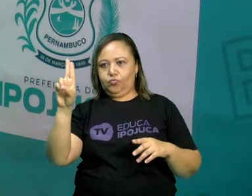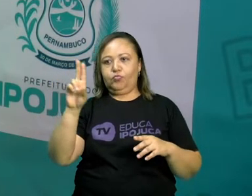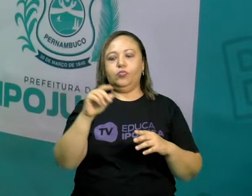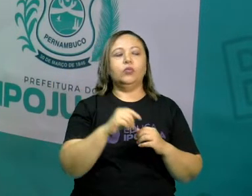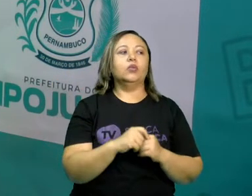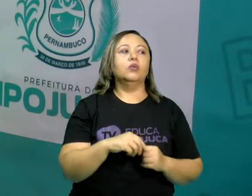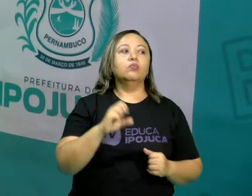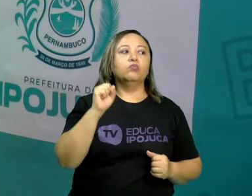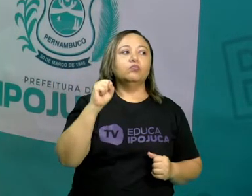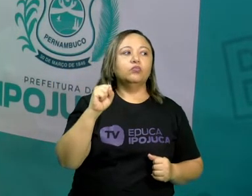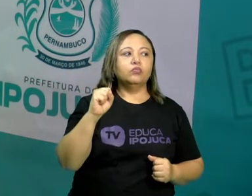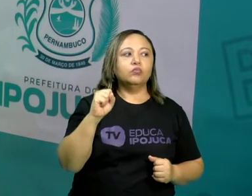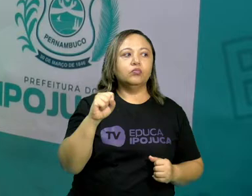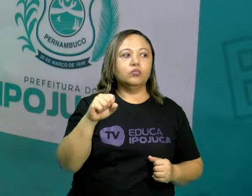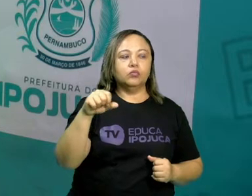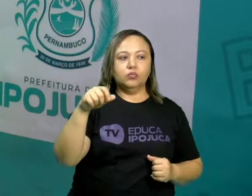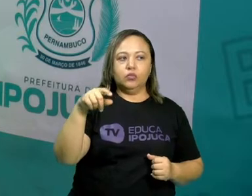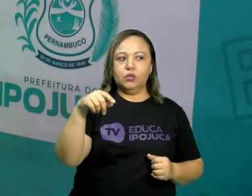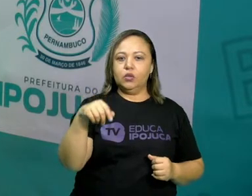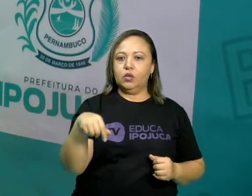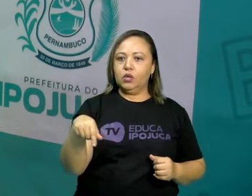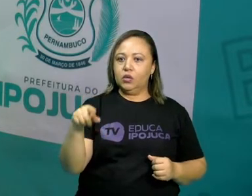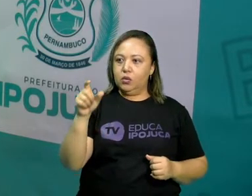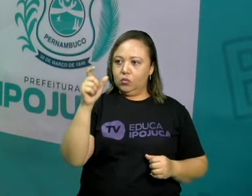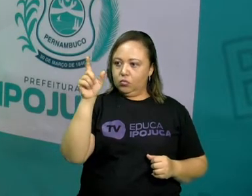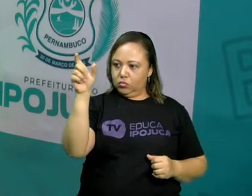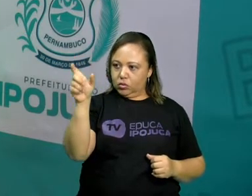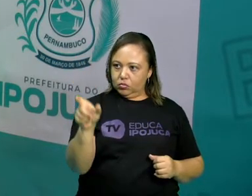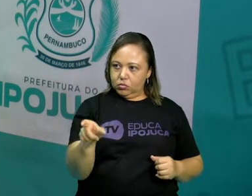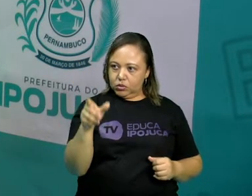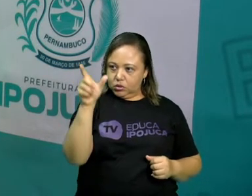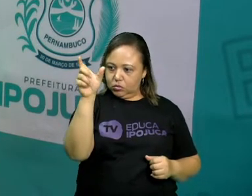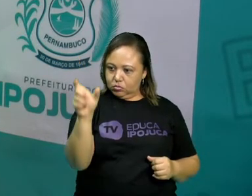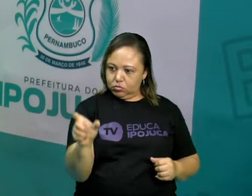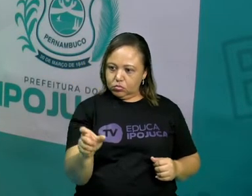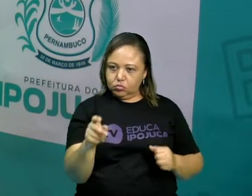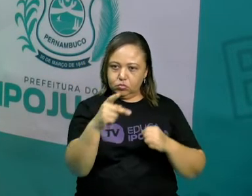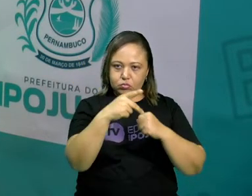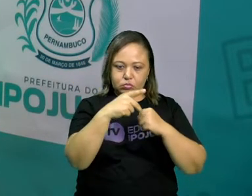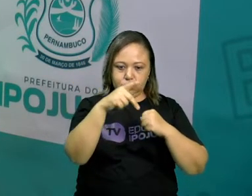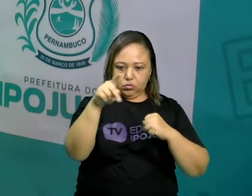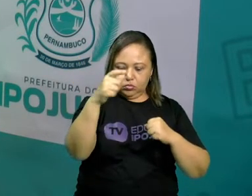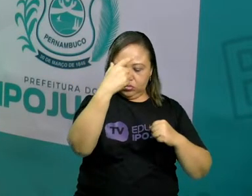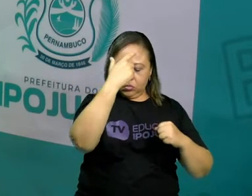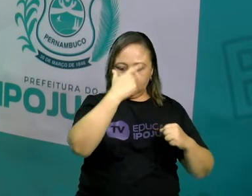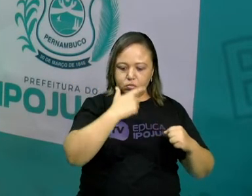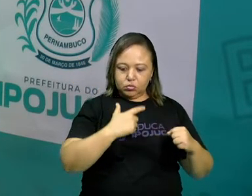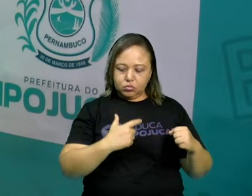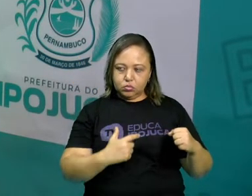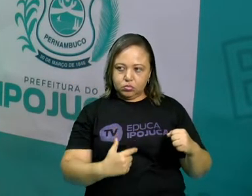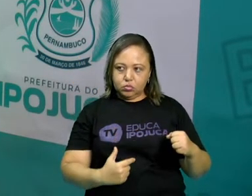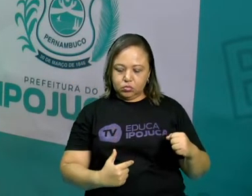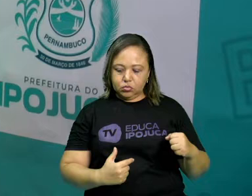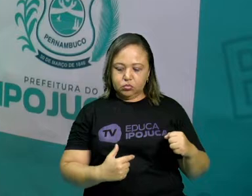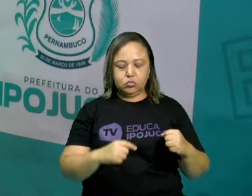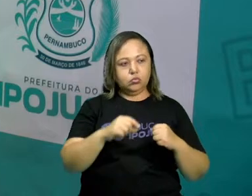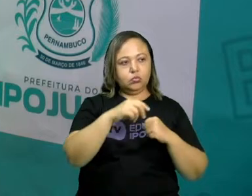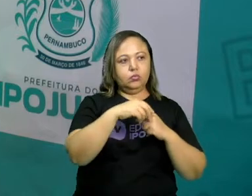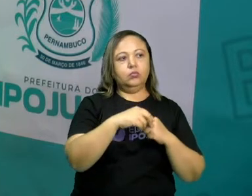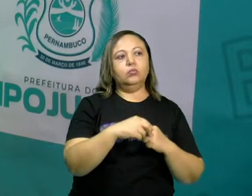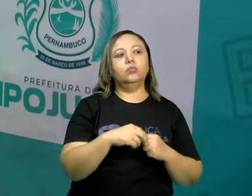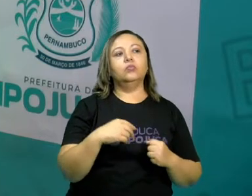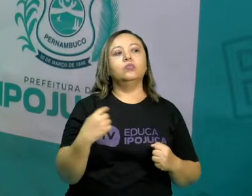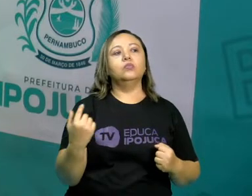a gente vai entender. Eu. Eu já sou um pronome. Nós já são eu e Sam. Já somos nós.